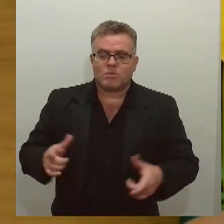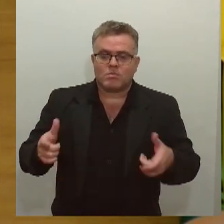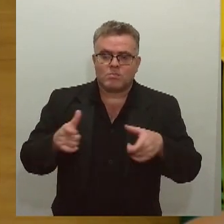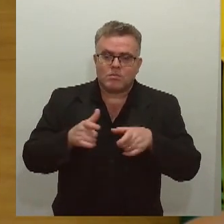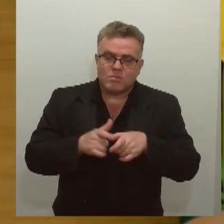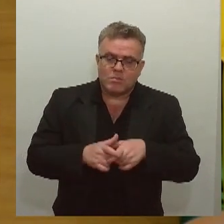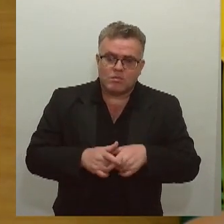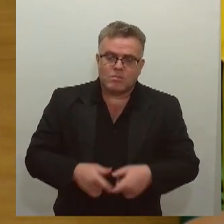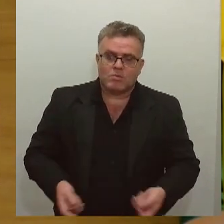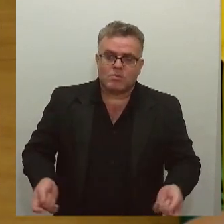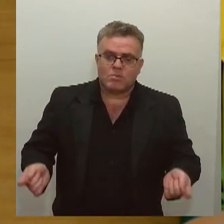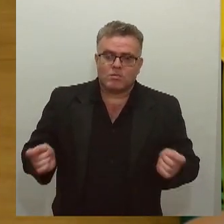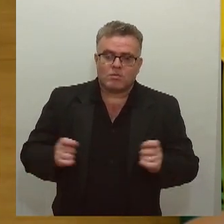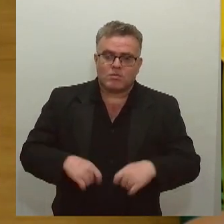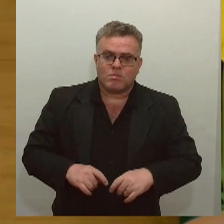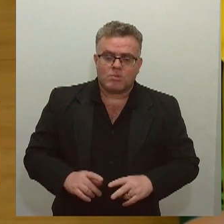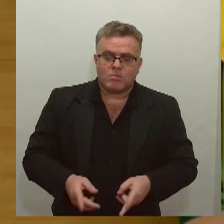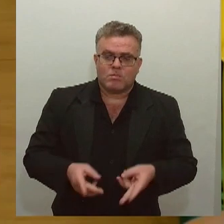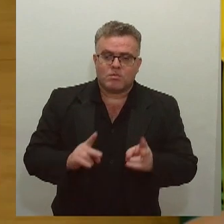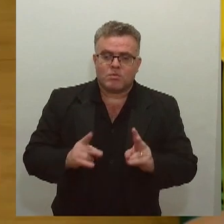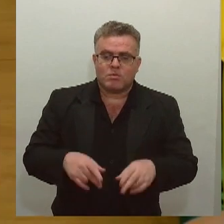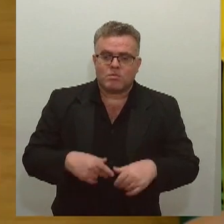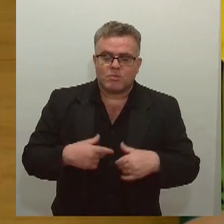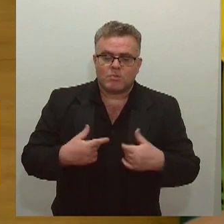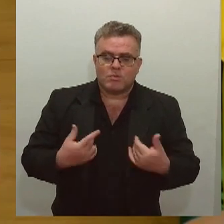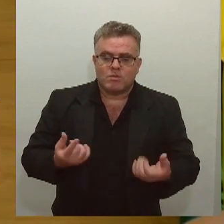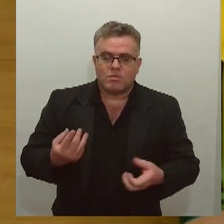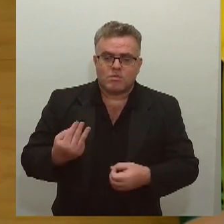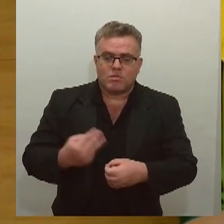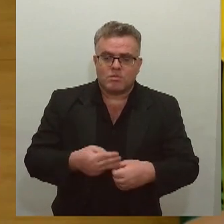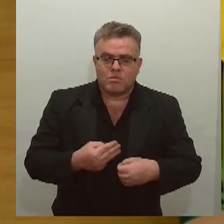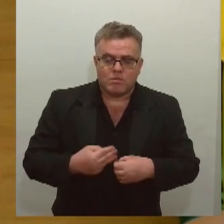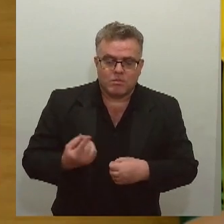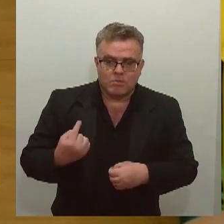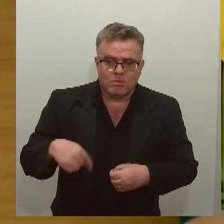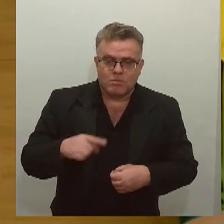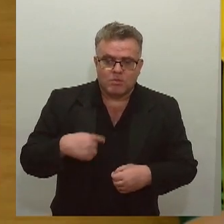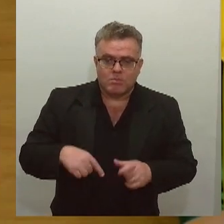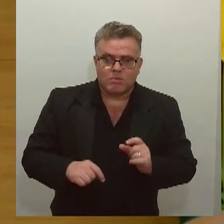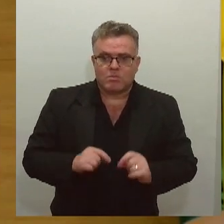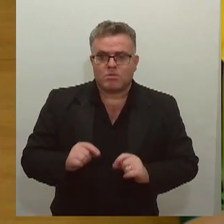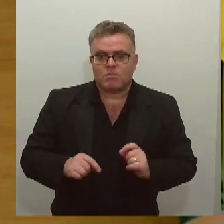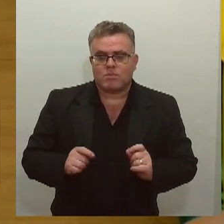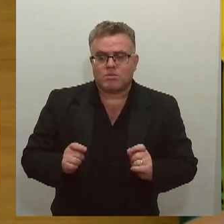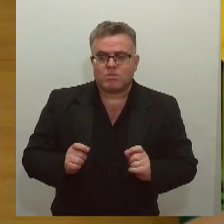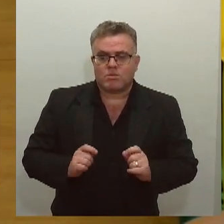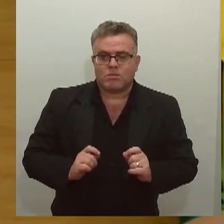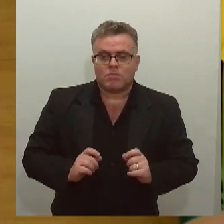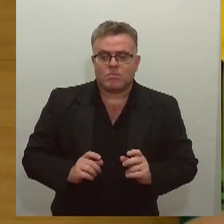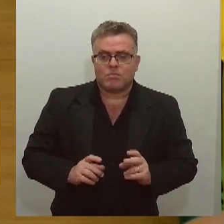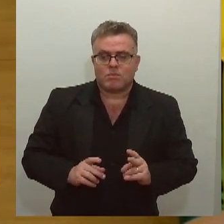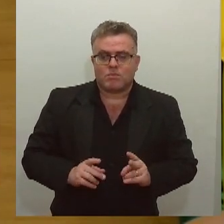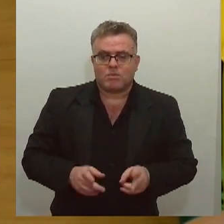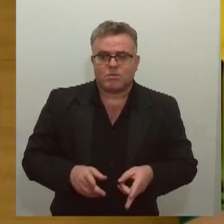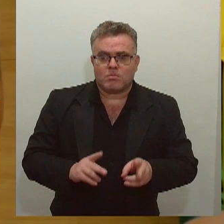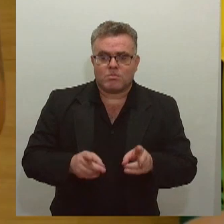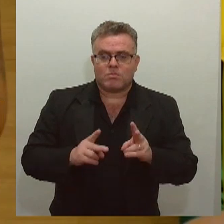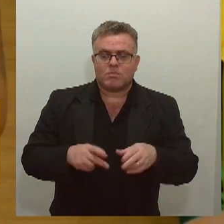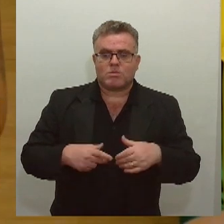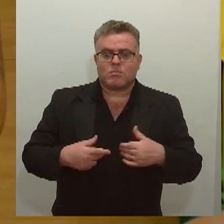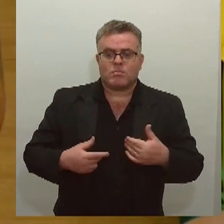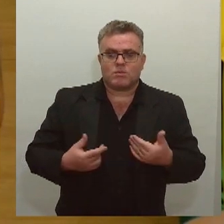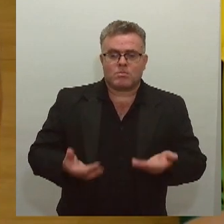grande. Nós temos o Rio de Francisco, nós temos um povo trabalhador, um povo que acorda cedo para trabalhar, principalmente na